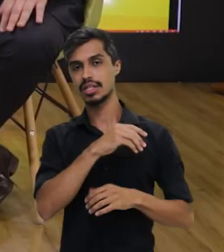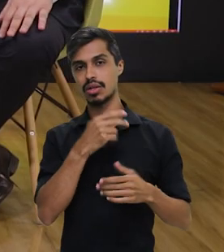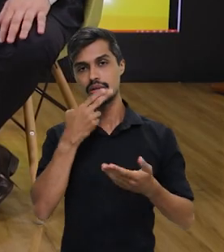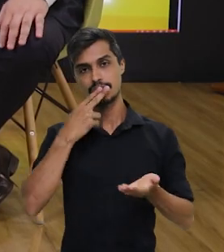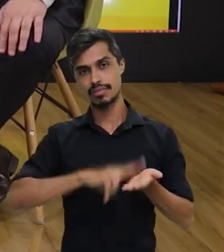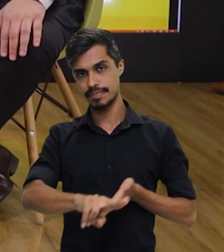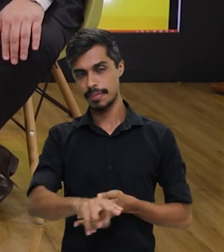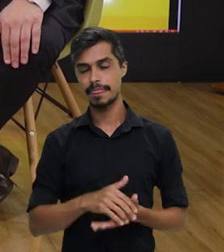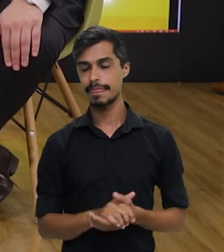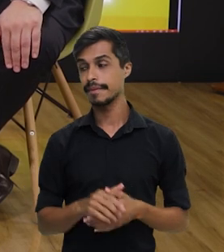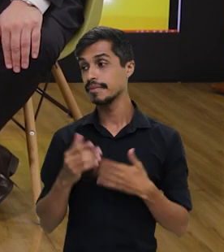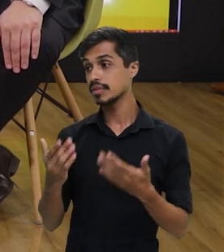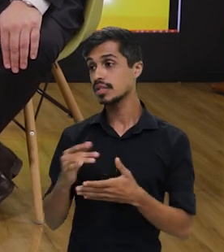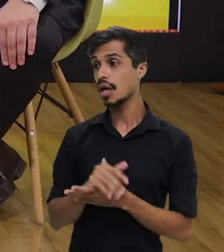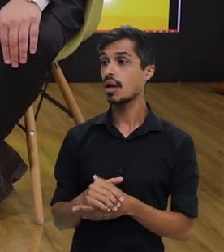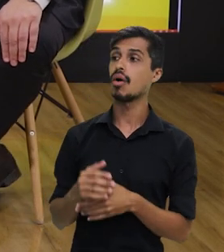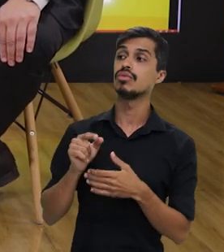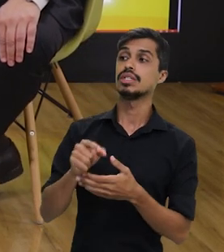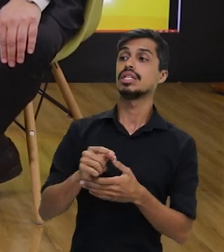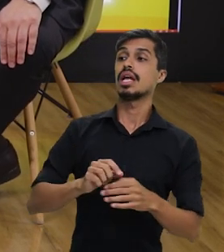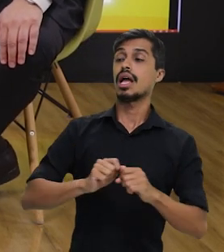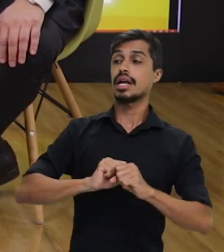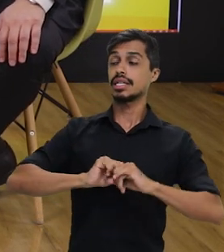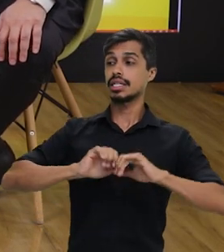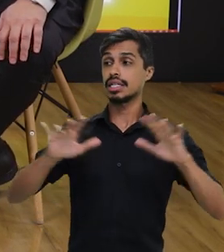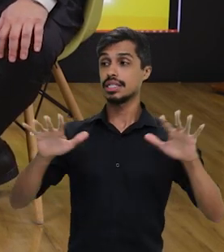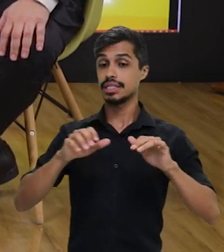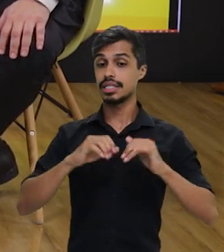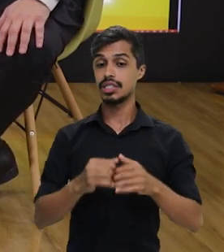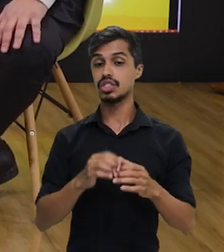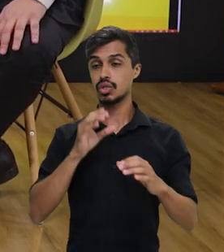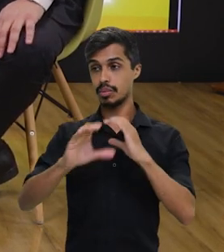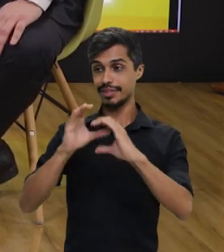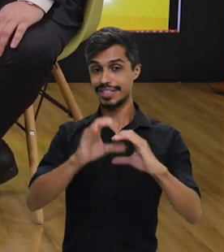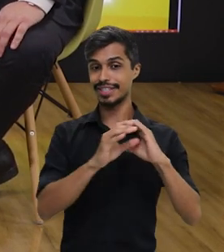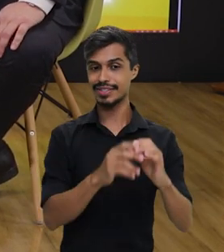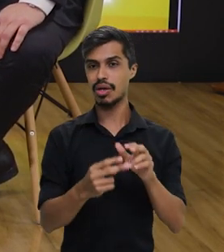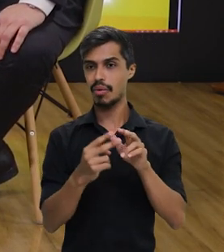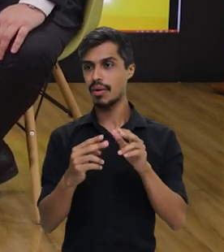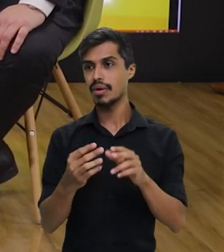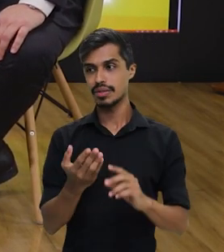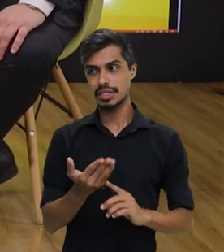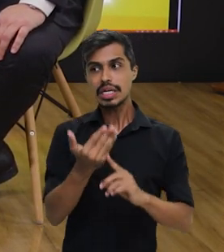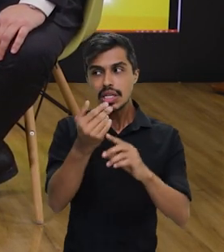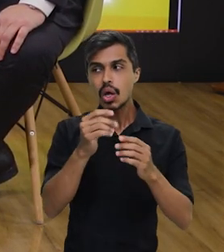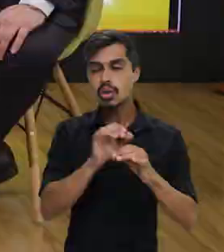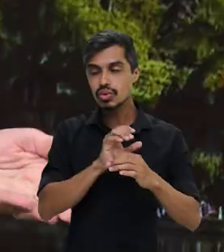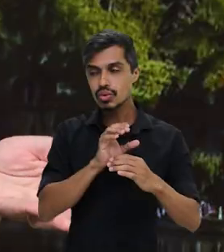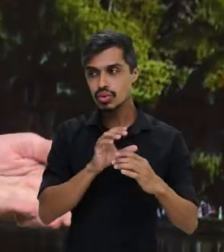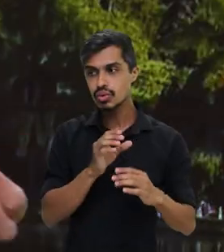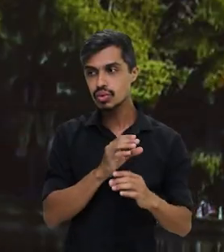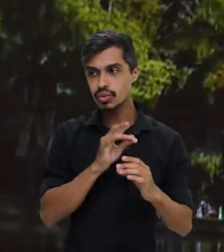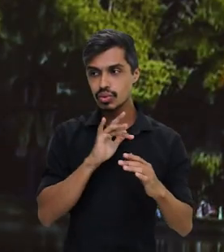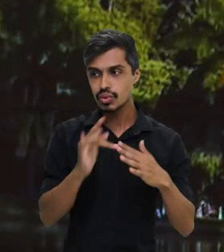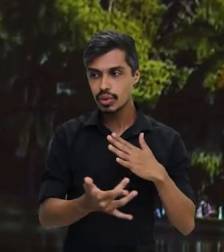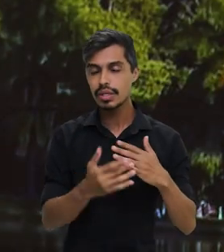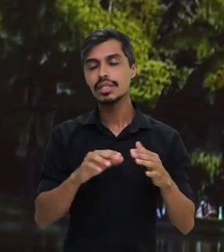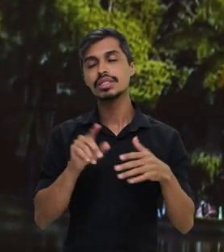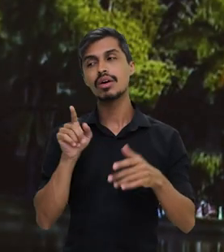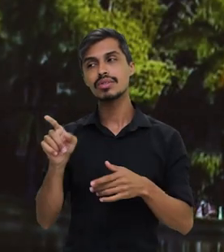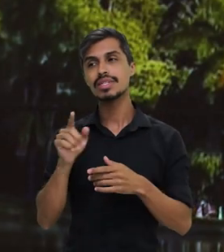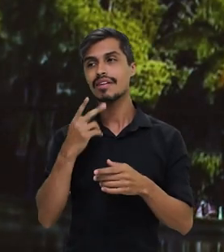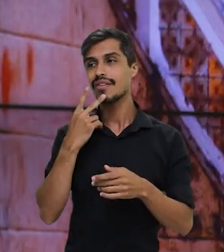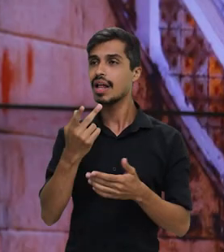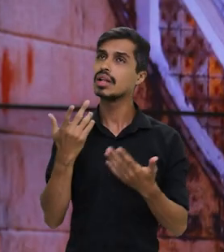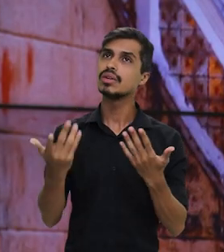Com essa crescente popularidade das comunicações eletrônicas, o papel dos correios, o senhor está falando, está sendo